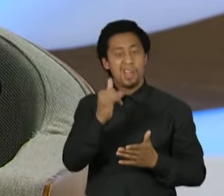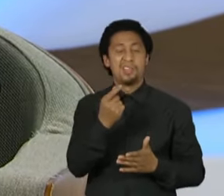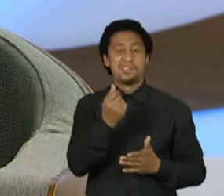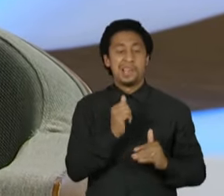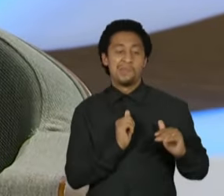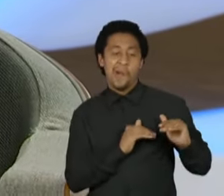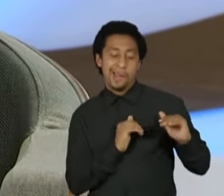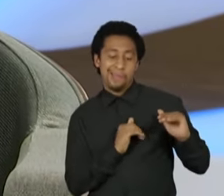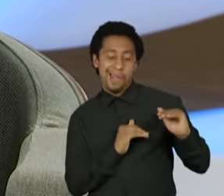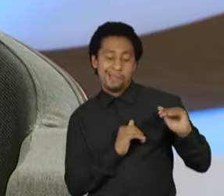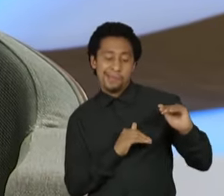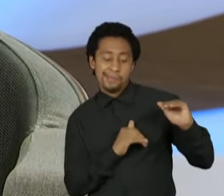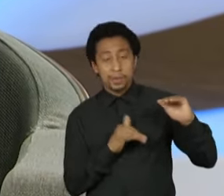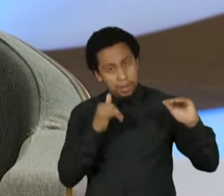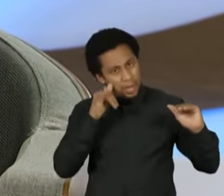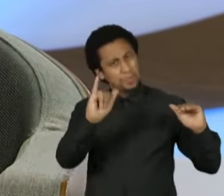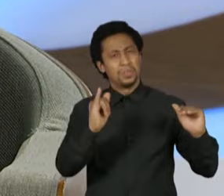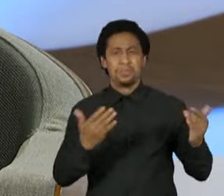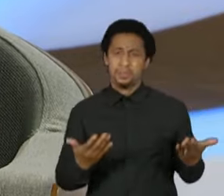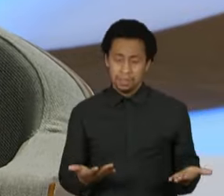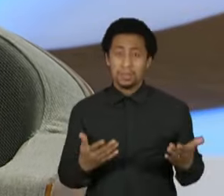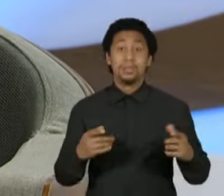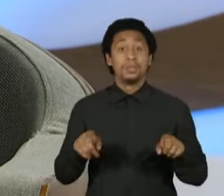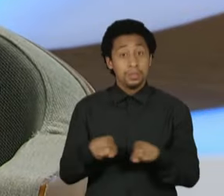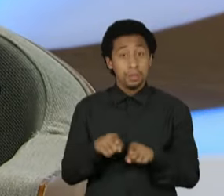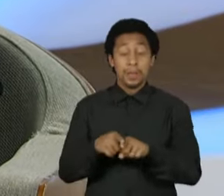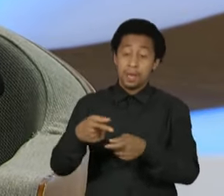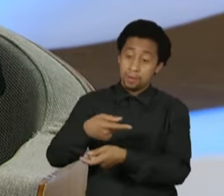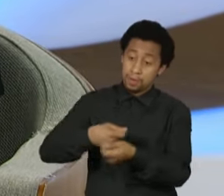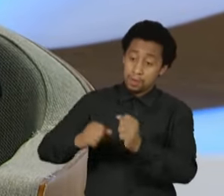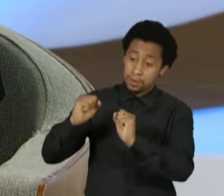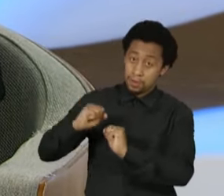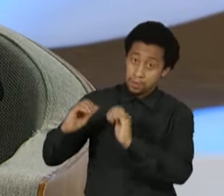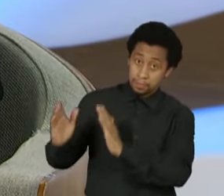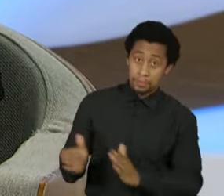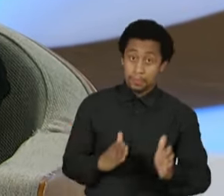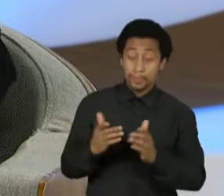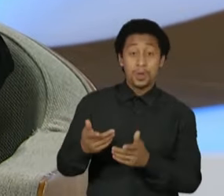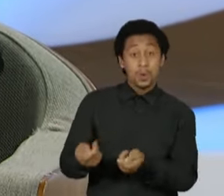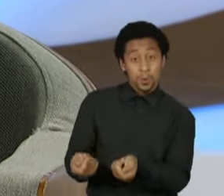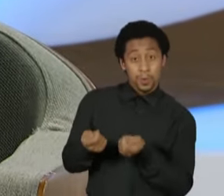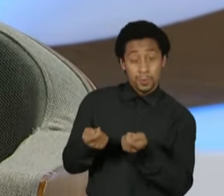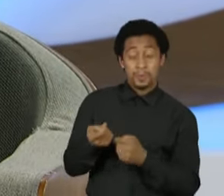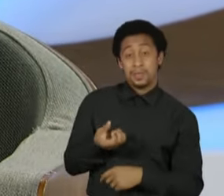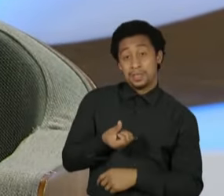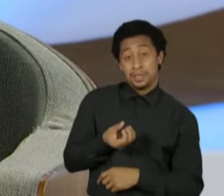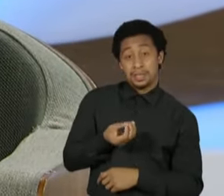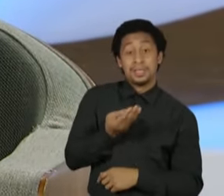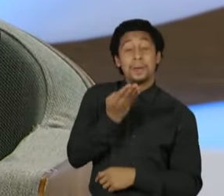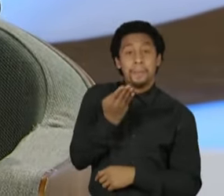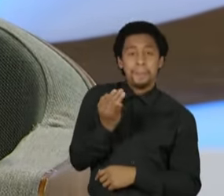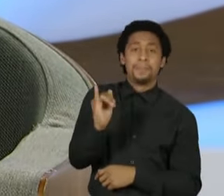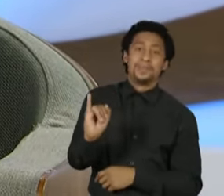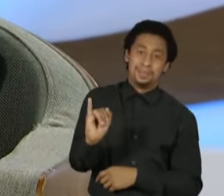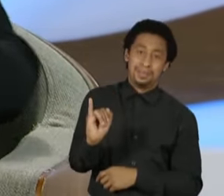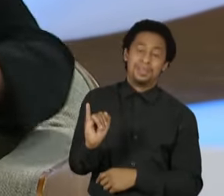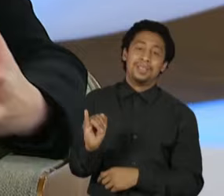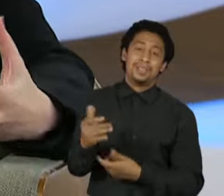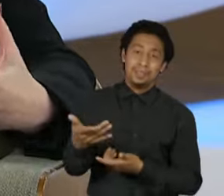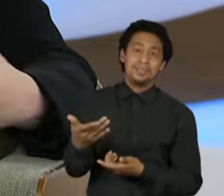por exemplo, o setor produtivo economize mais ou menos 60 bi por ano. Só do custo que ele tem para